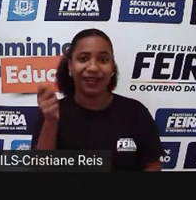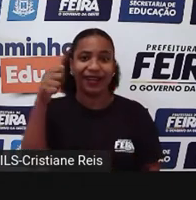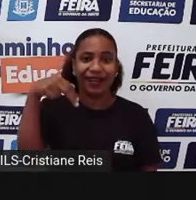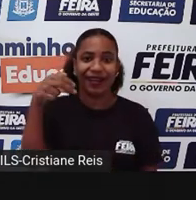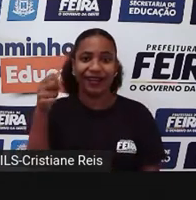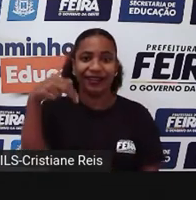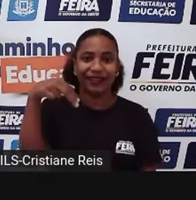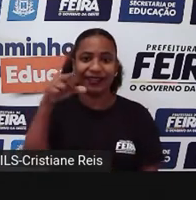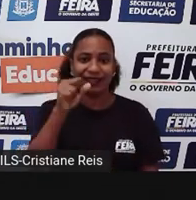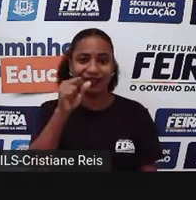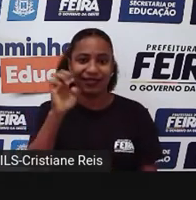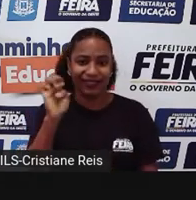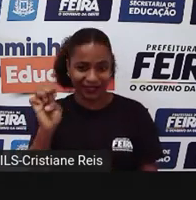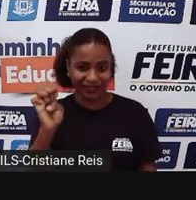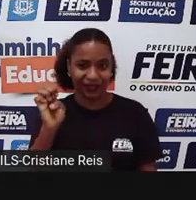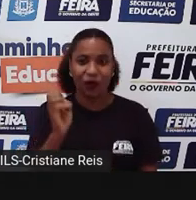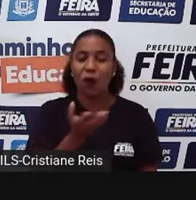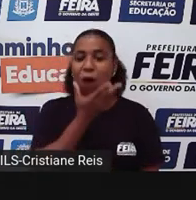Homem-Aranha.